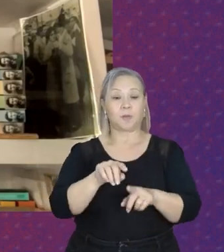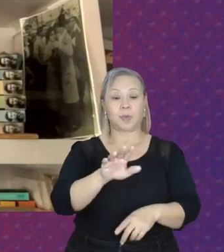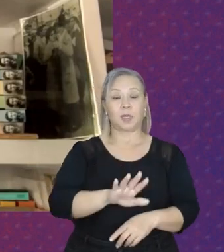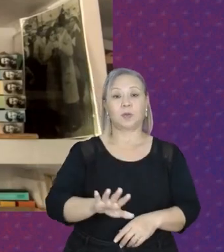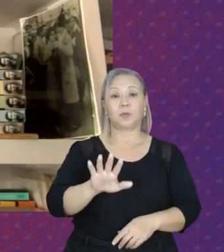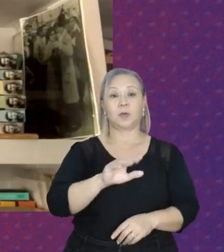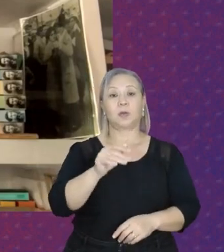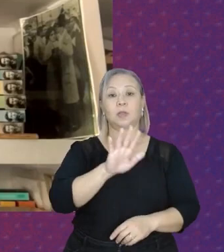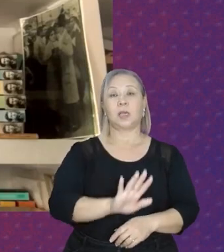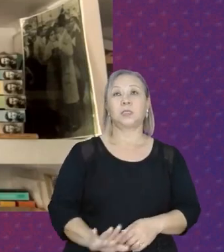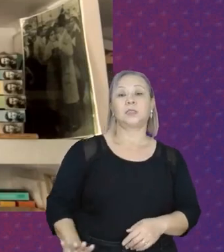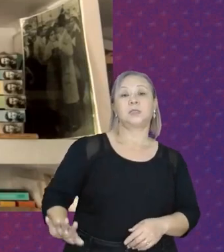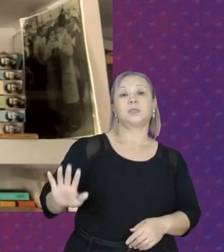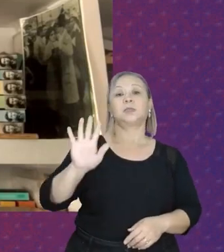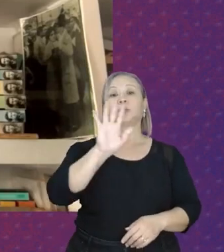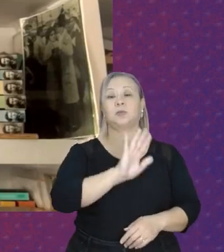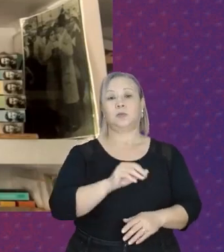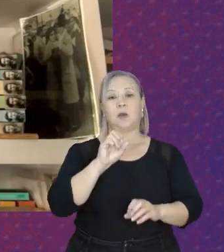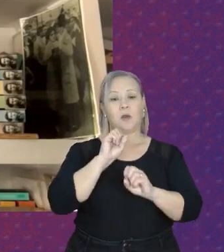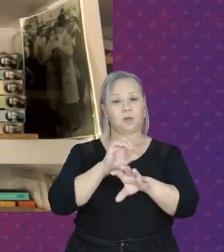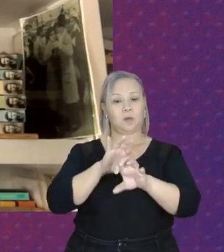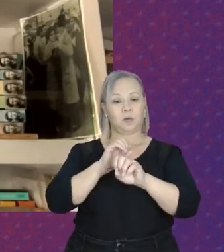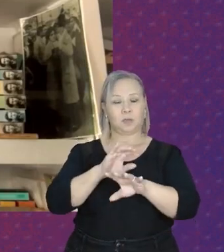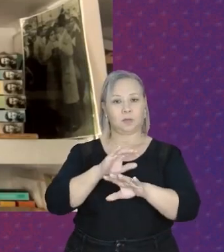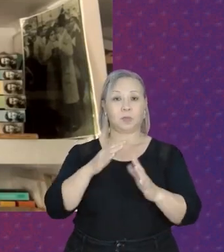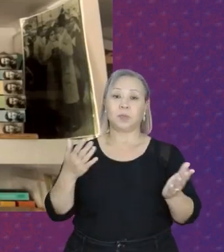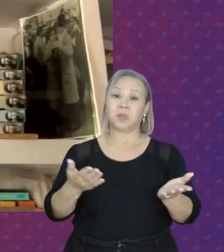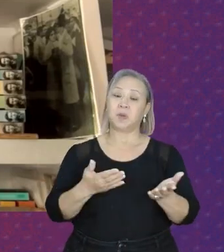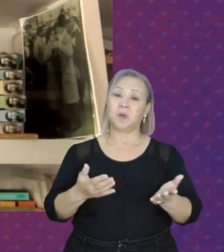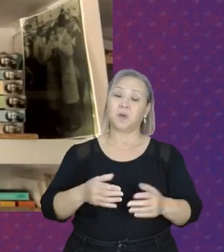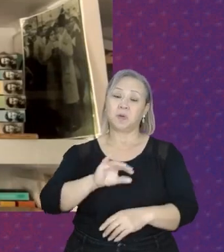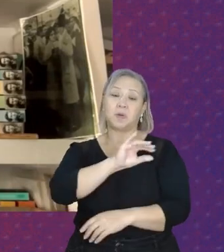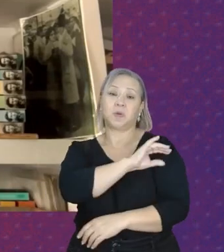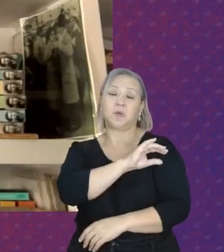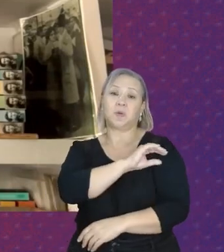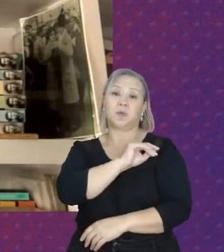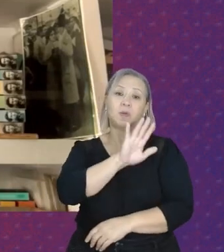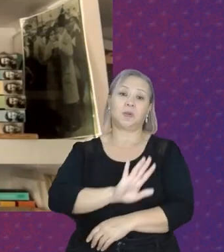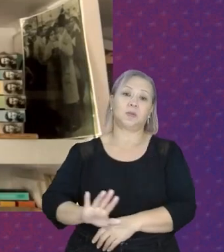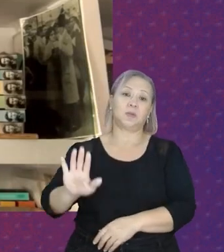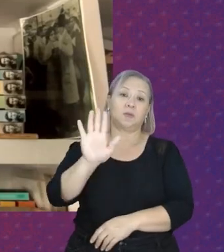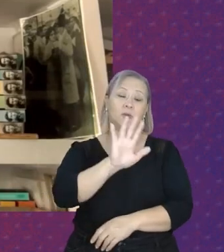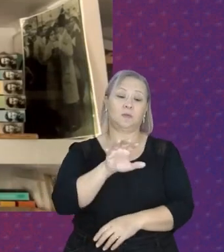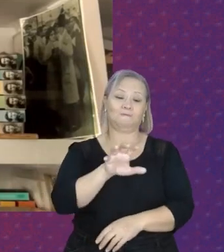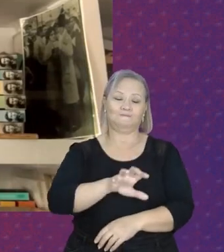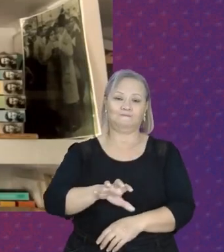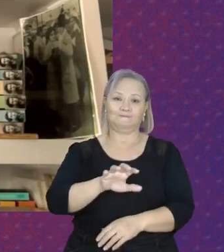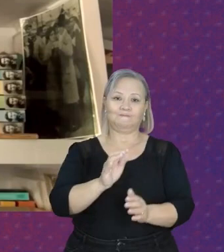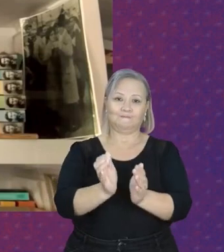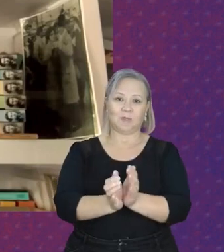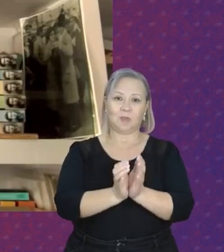Nacional de Educação e hoje eu sou da Coordenação Nacional do Setorial de Educação.